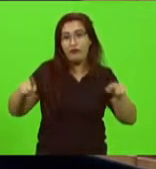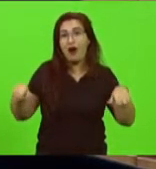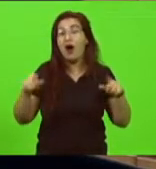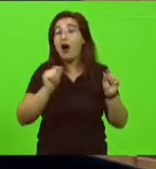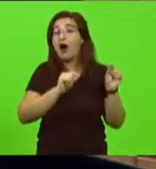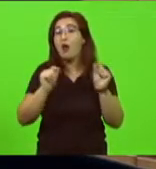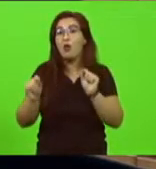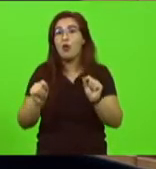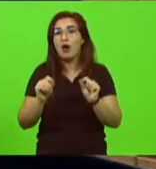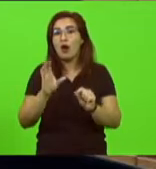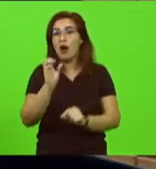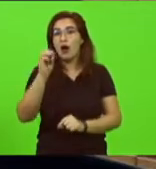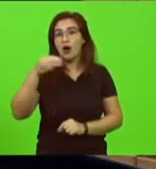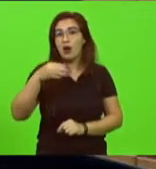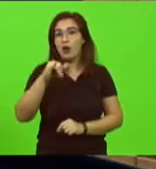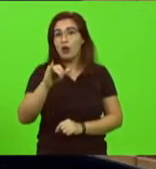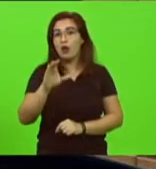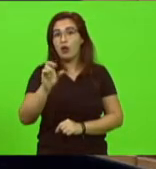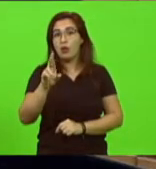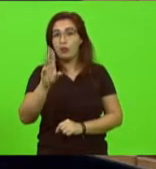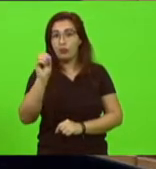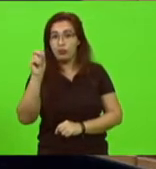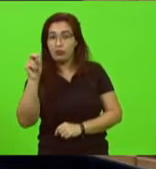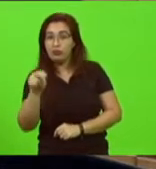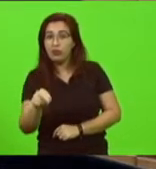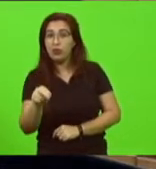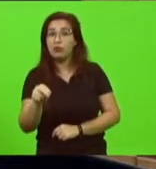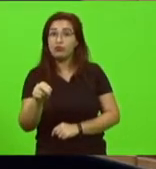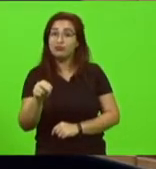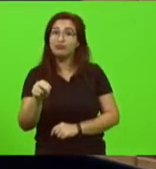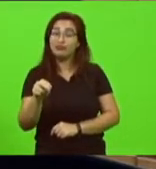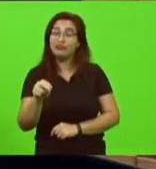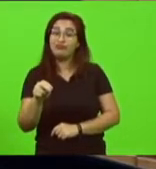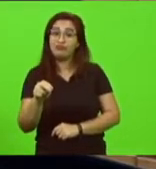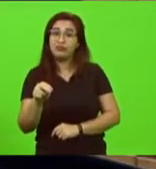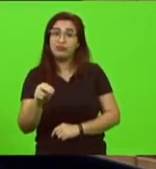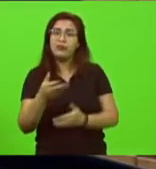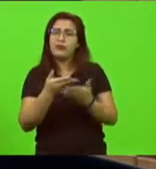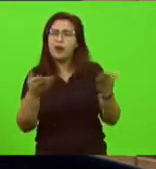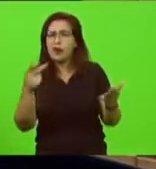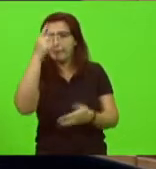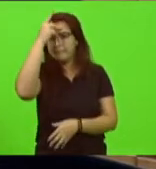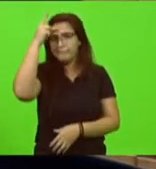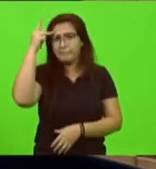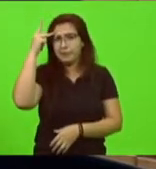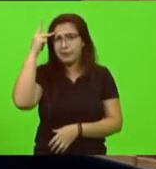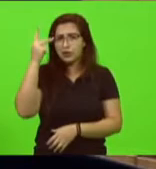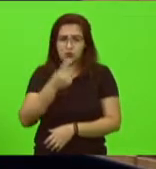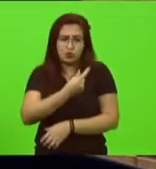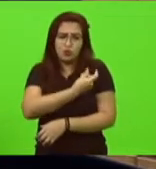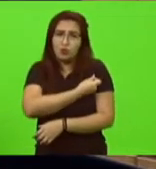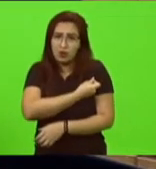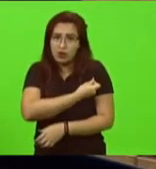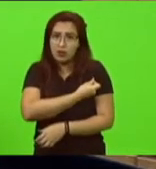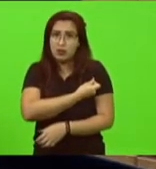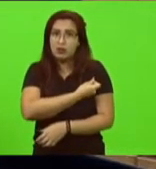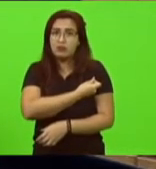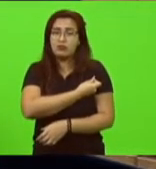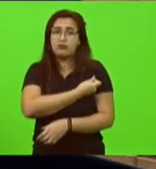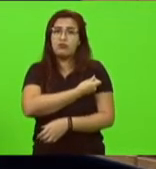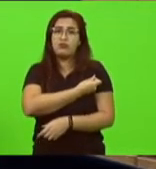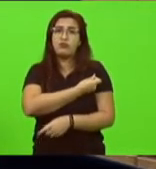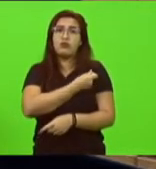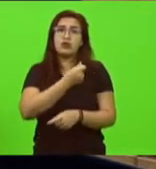demonstra os dados que aqueles que tomaram vacina especialmente para a questão hospitalar a questão